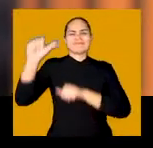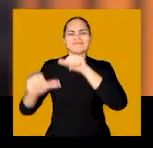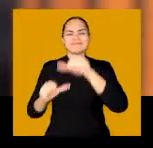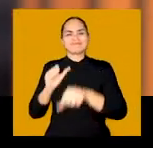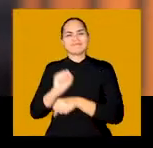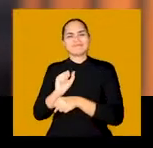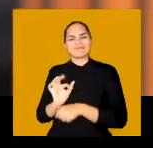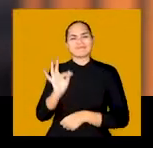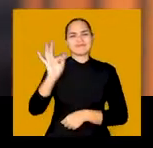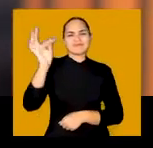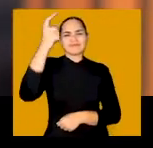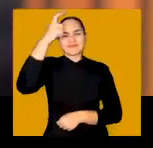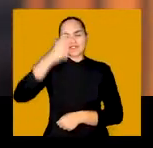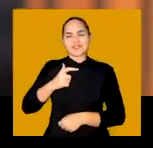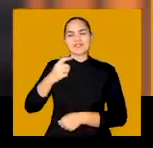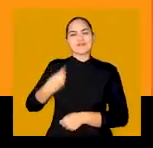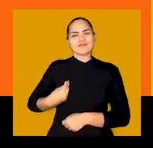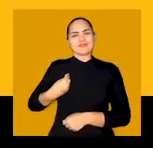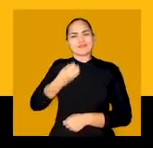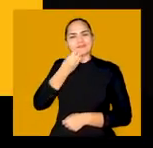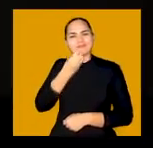É esperança. É vida nova.